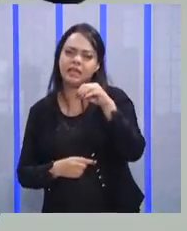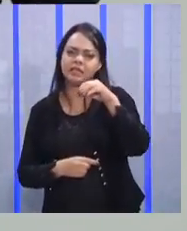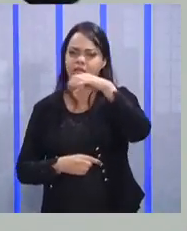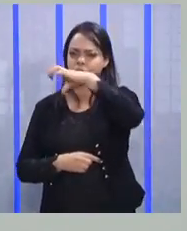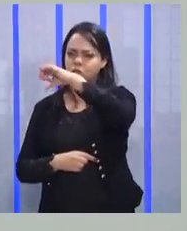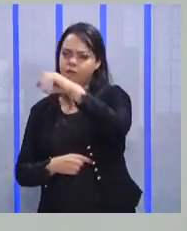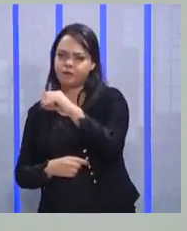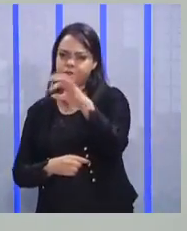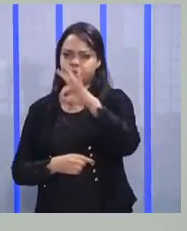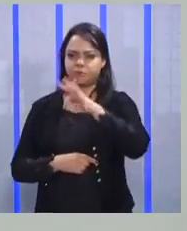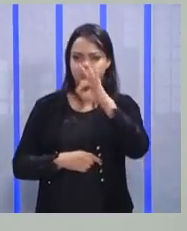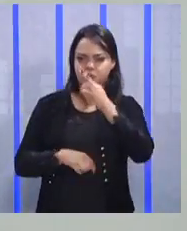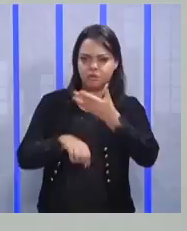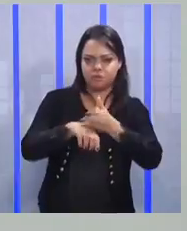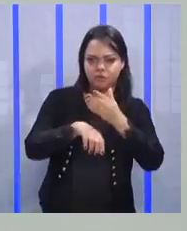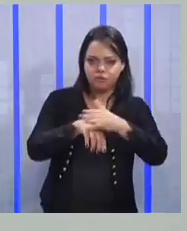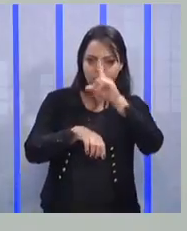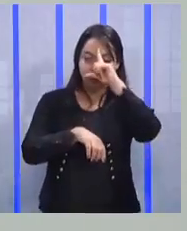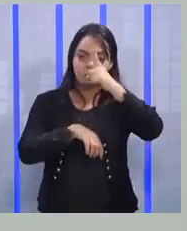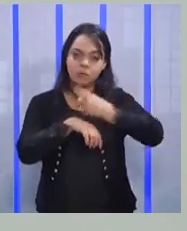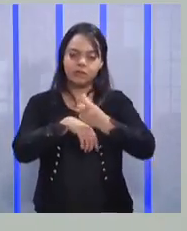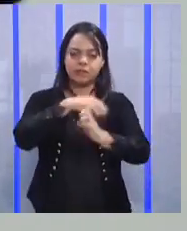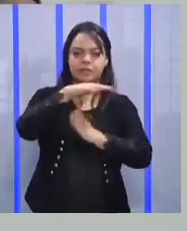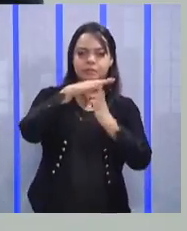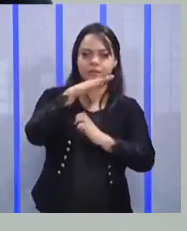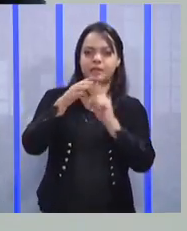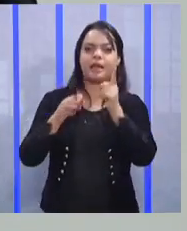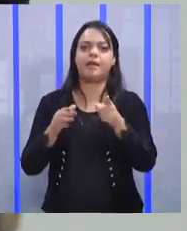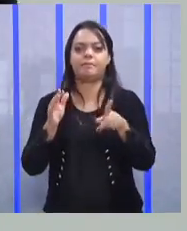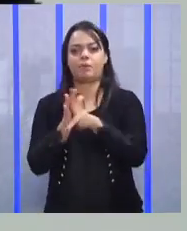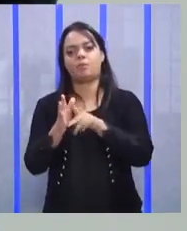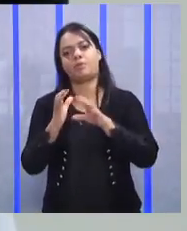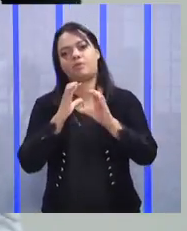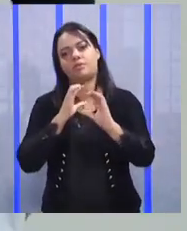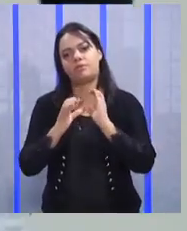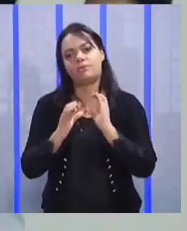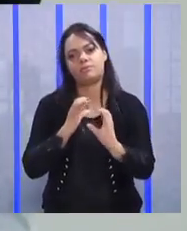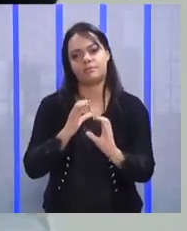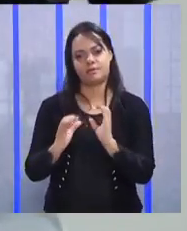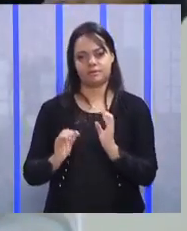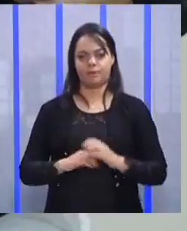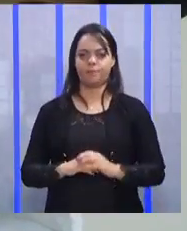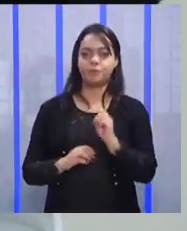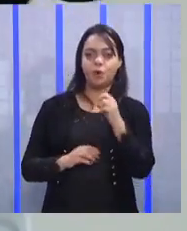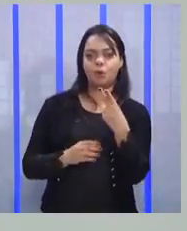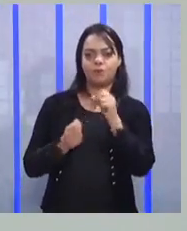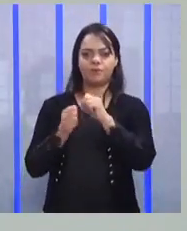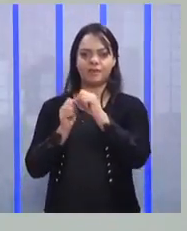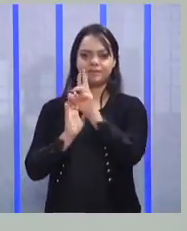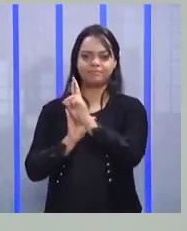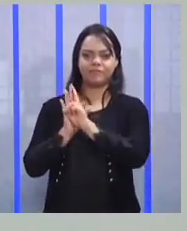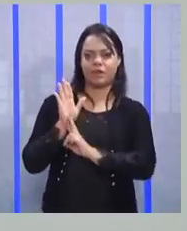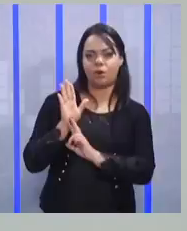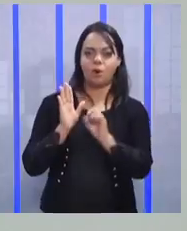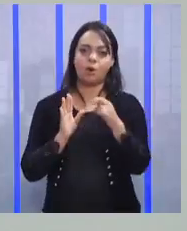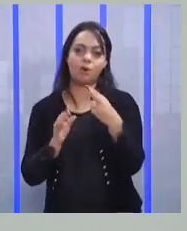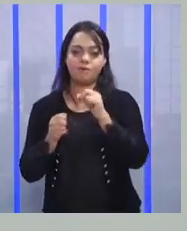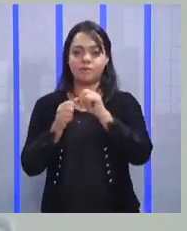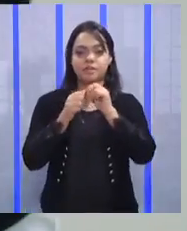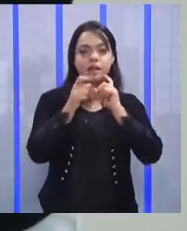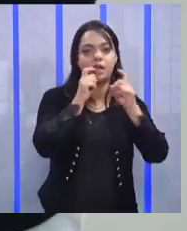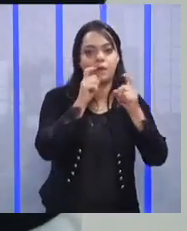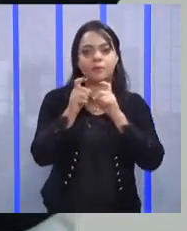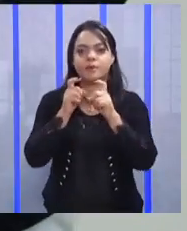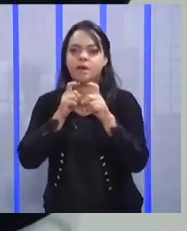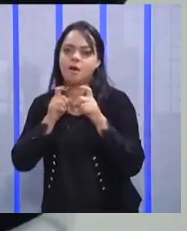das atividades de um líder na empresa são atividades de comunicação. ou ele está fazendo um relatório, ou ele está fazendo uma reunião,